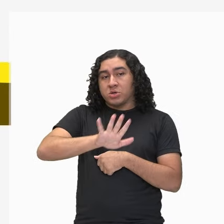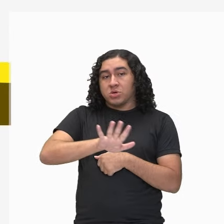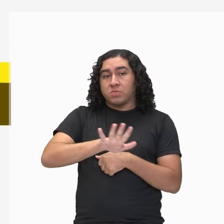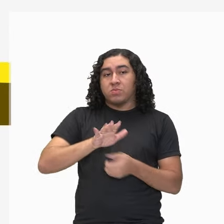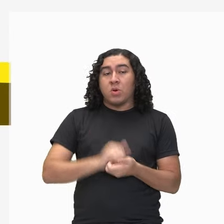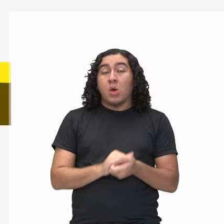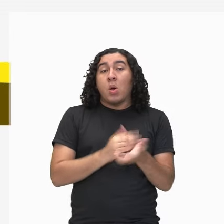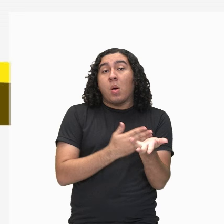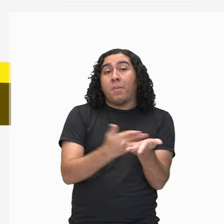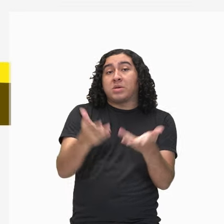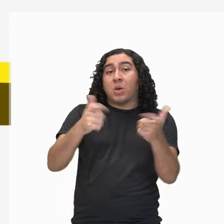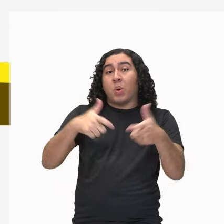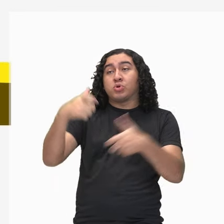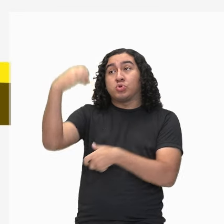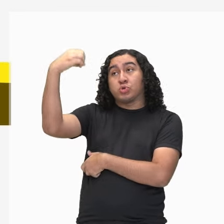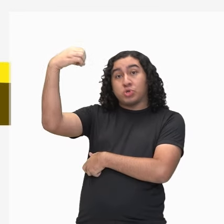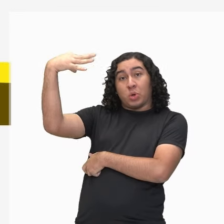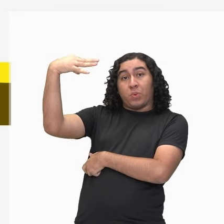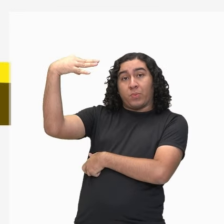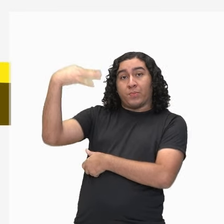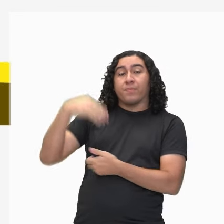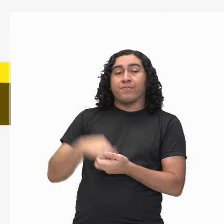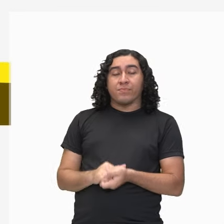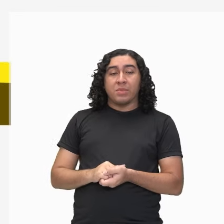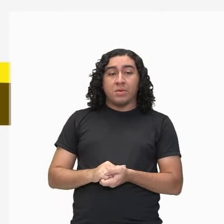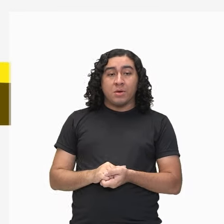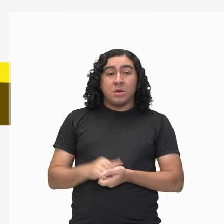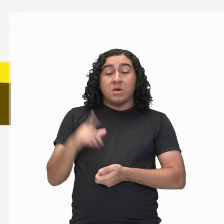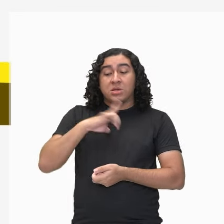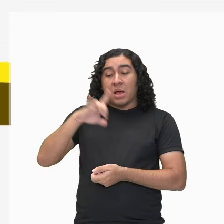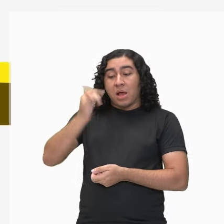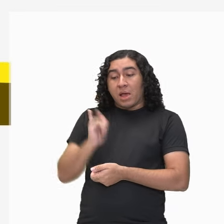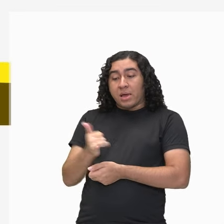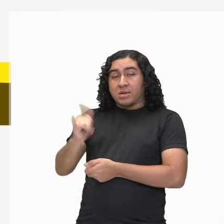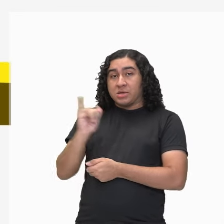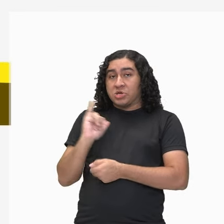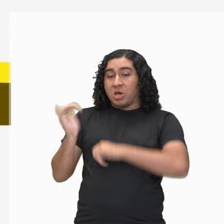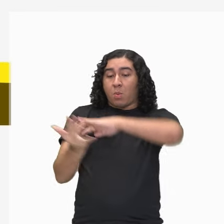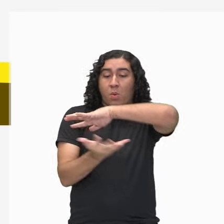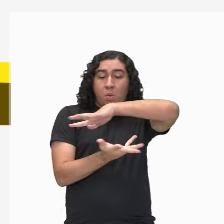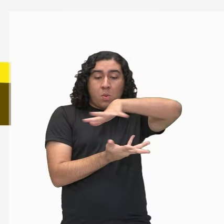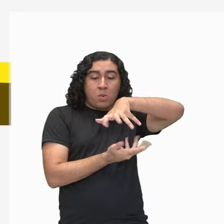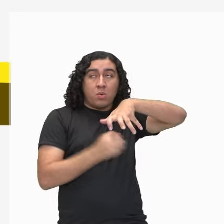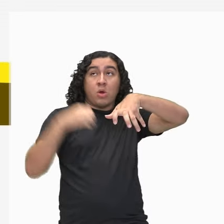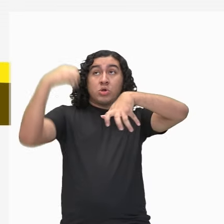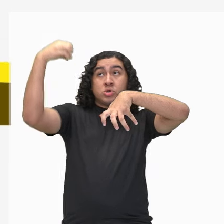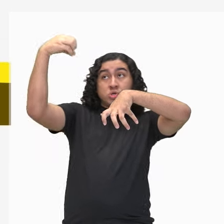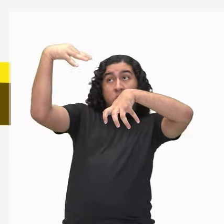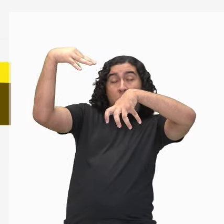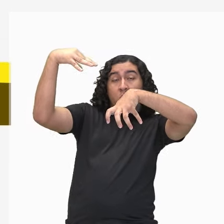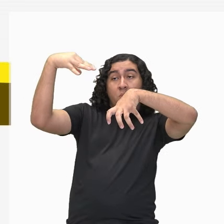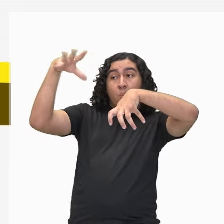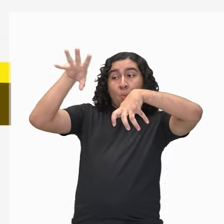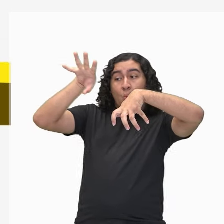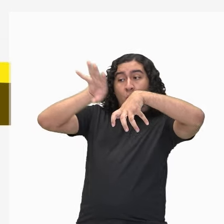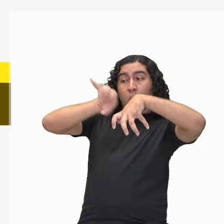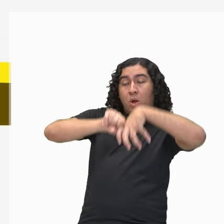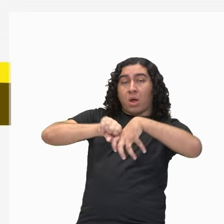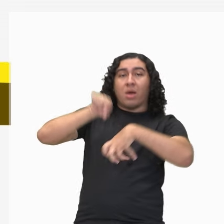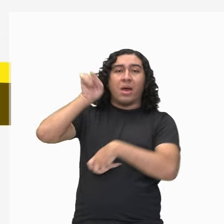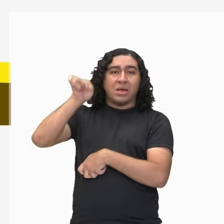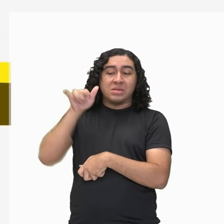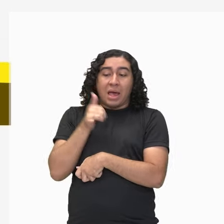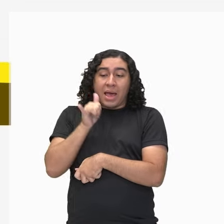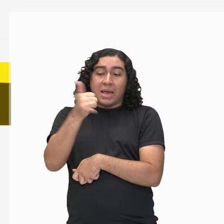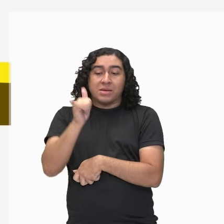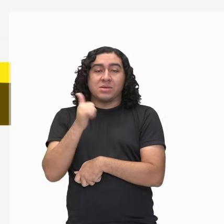pelo sol, né? Então a gente tem ali a energia solar e a energia solar, ela é muito importante, né?